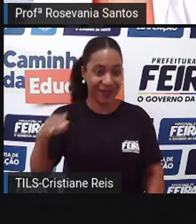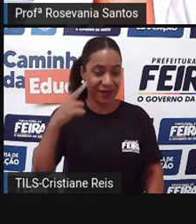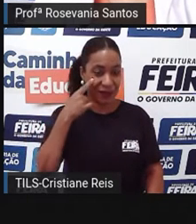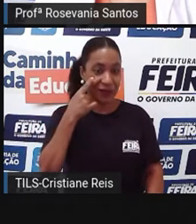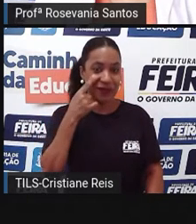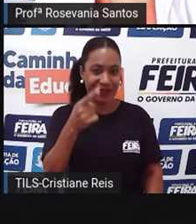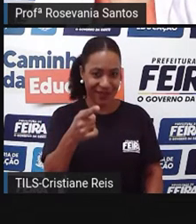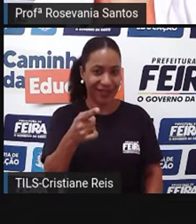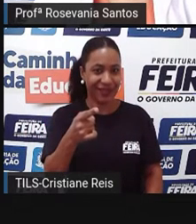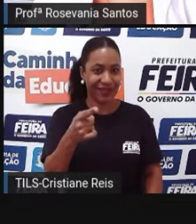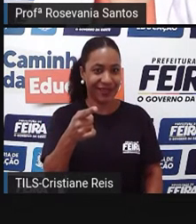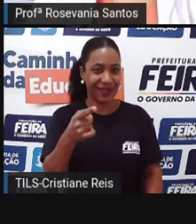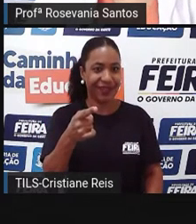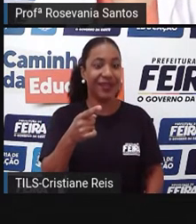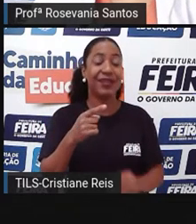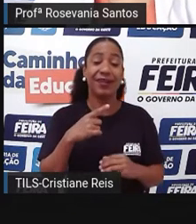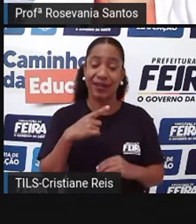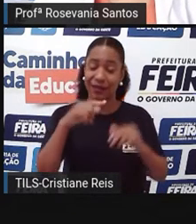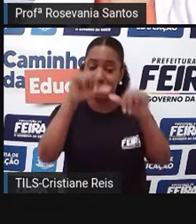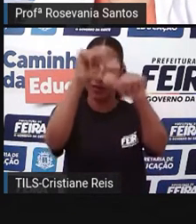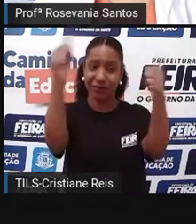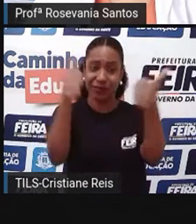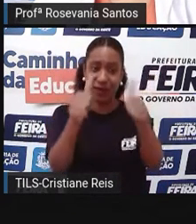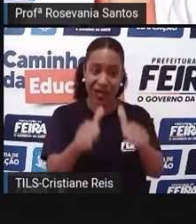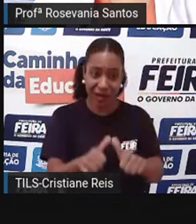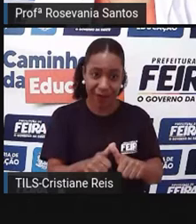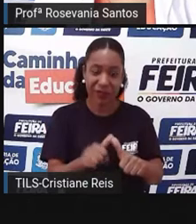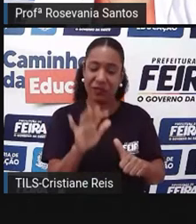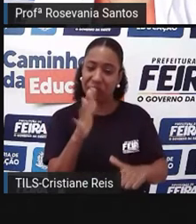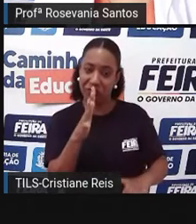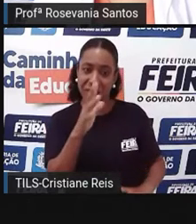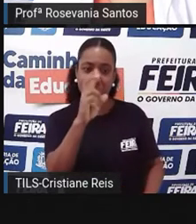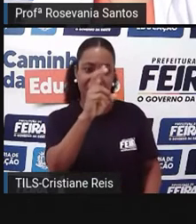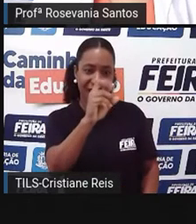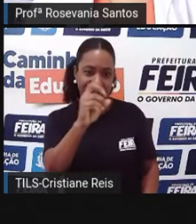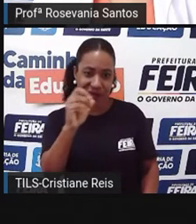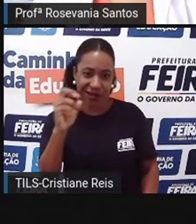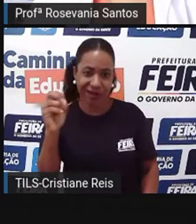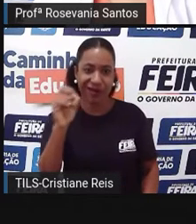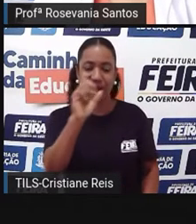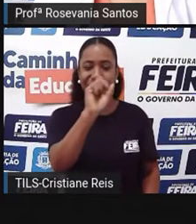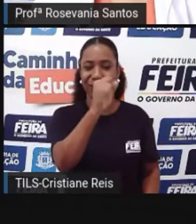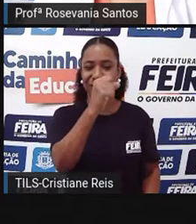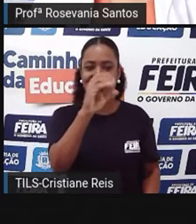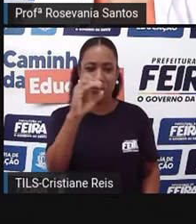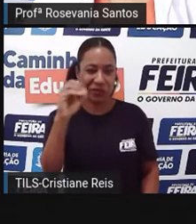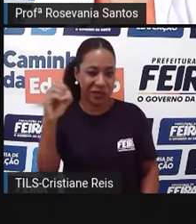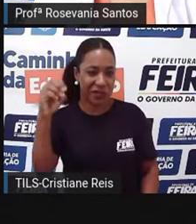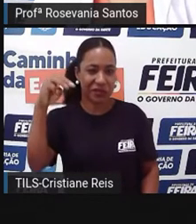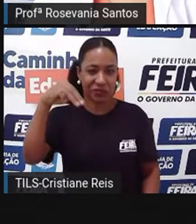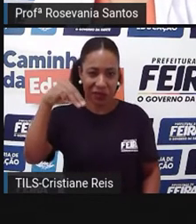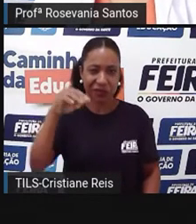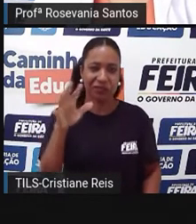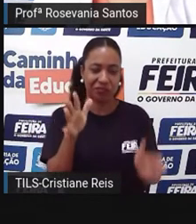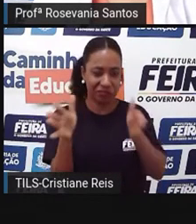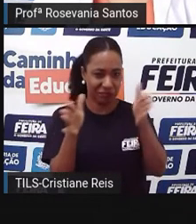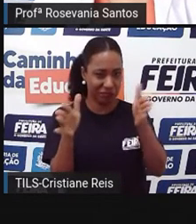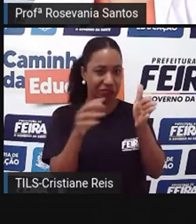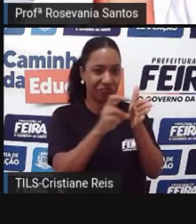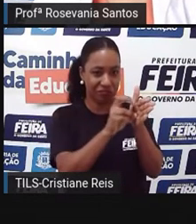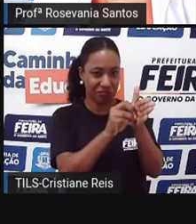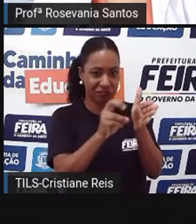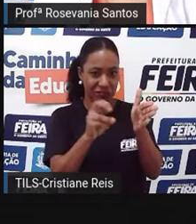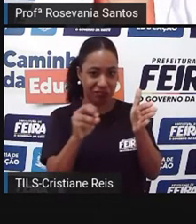você vê essa parte aqui, entre os 500, 800 metros, lembra? Então, ele colocou aqui esses planaltos, central,